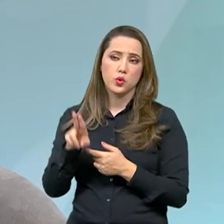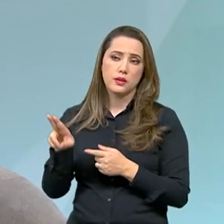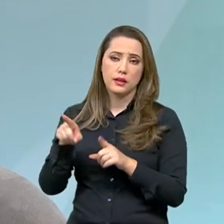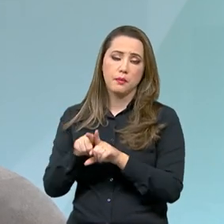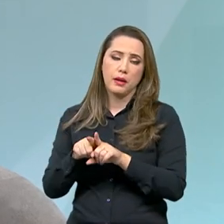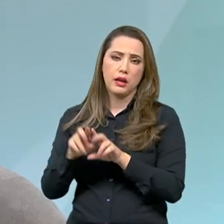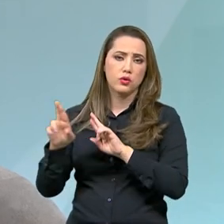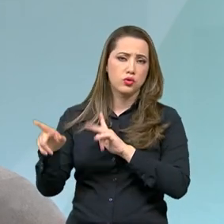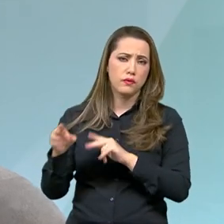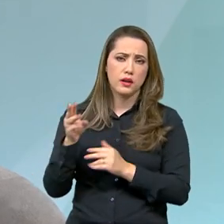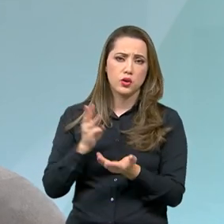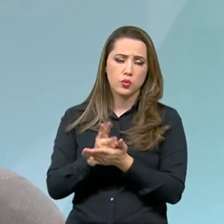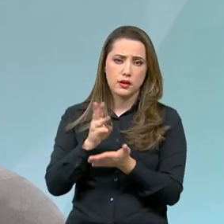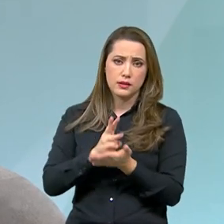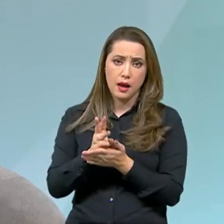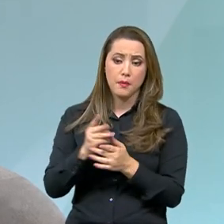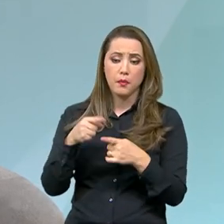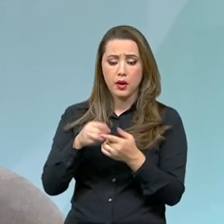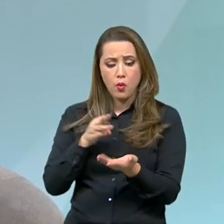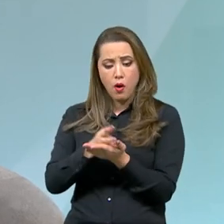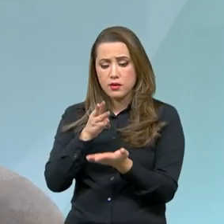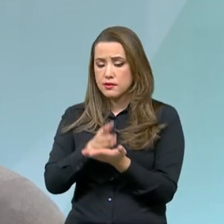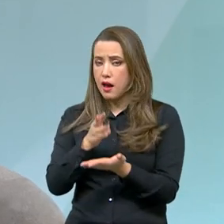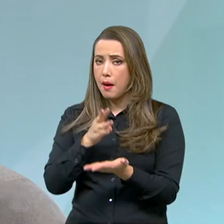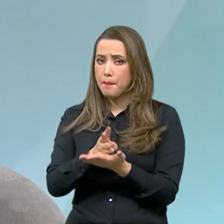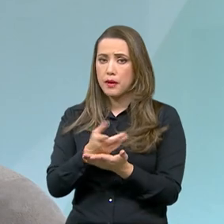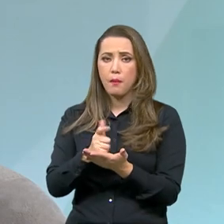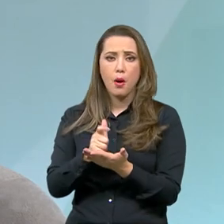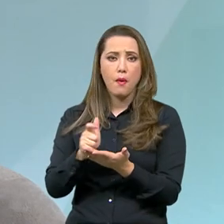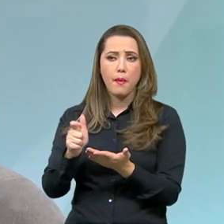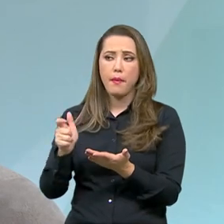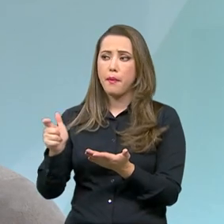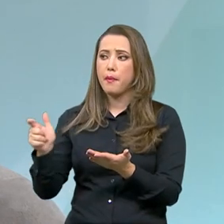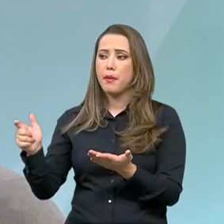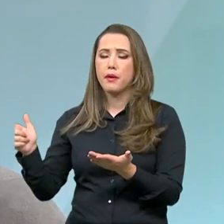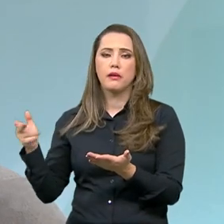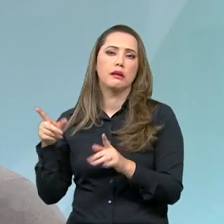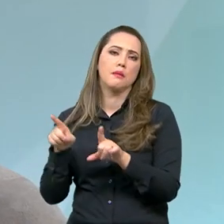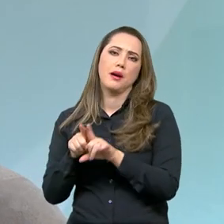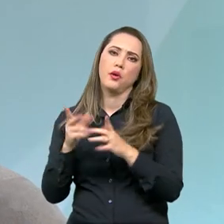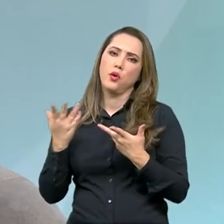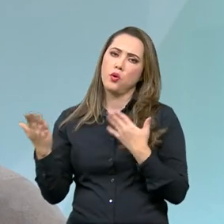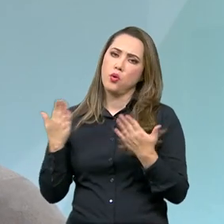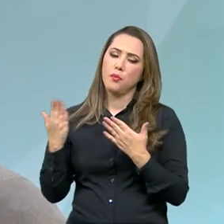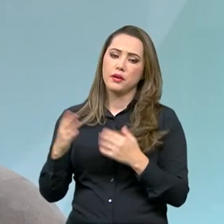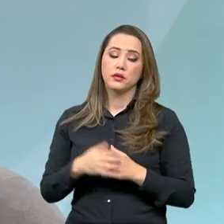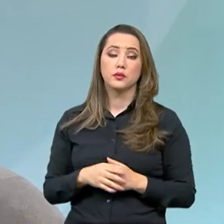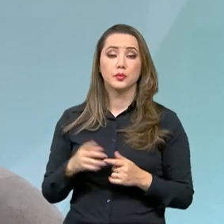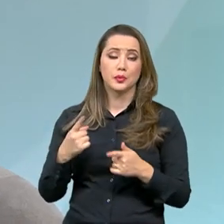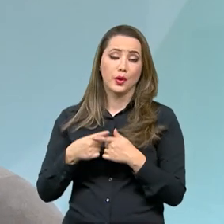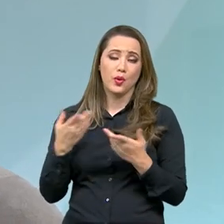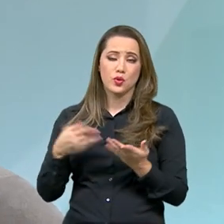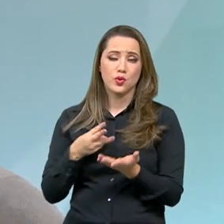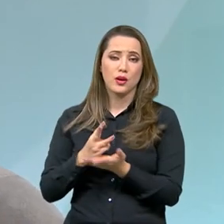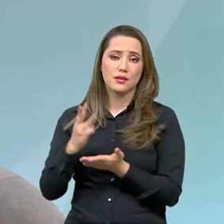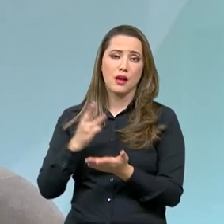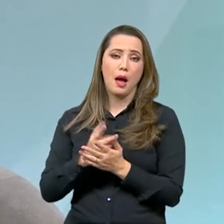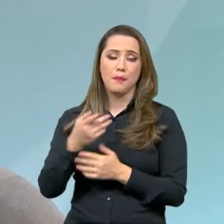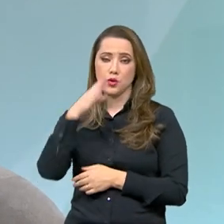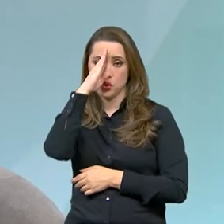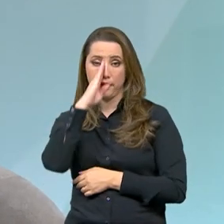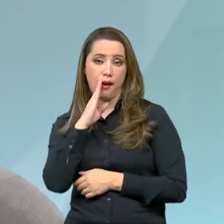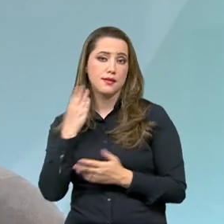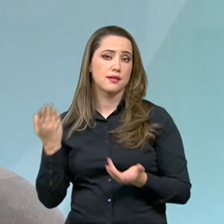é difícil você ver um plano até pré-pago de operadores de telefonia móvel que não tem o WhatsApp integralmente gratuito. Então, qualquer